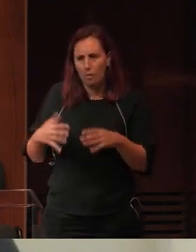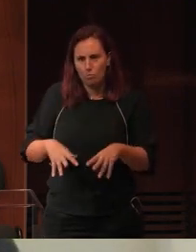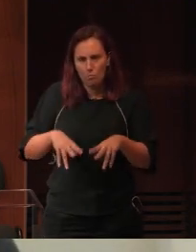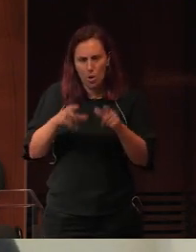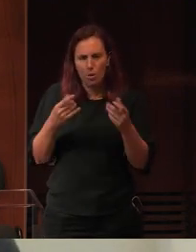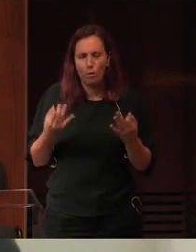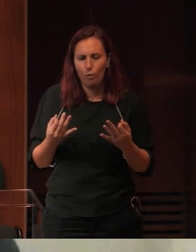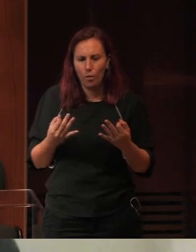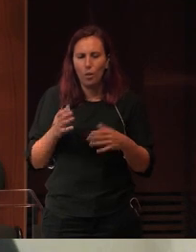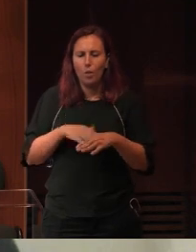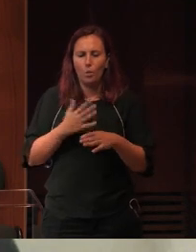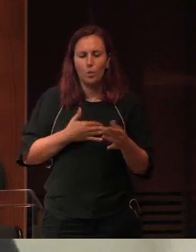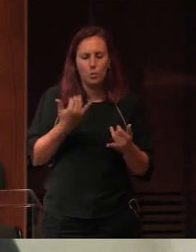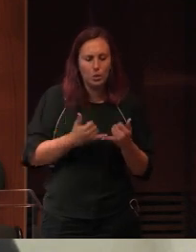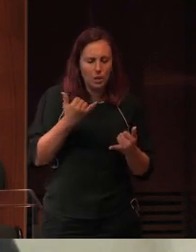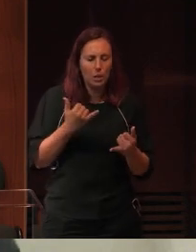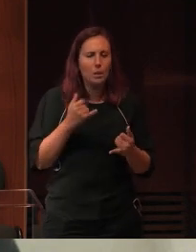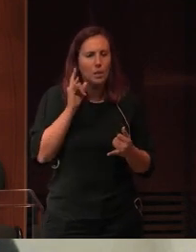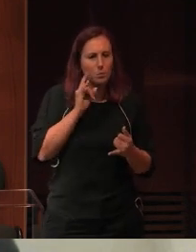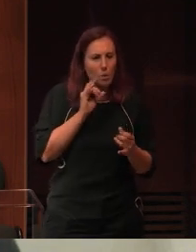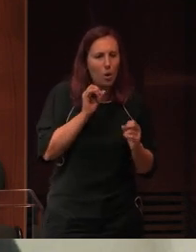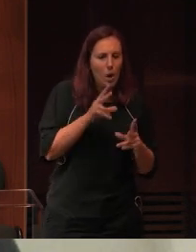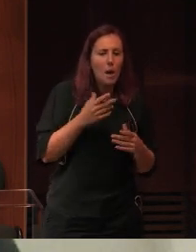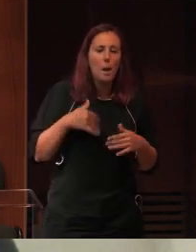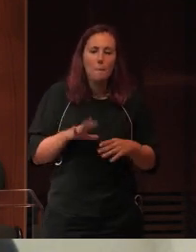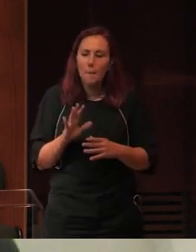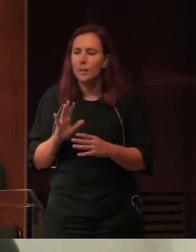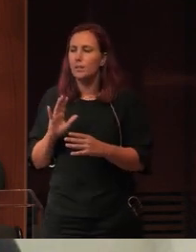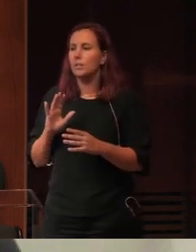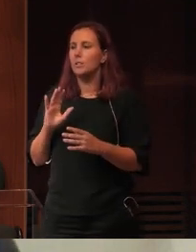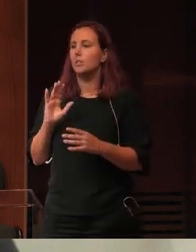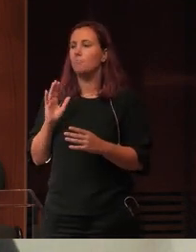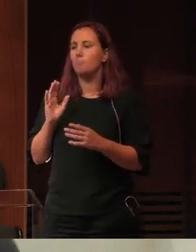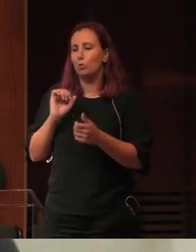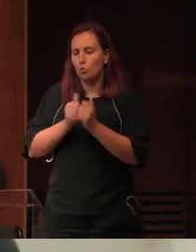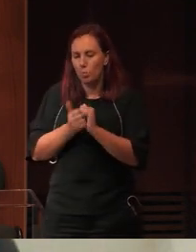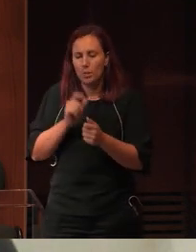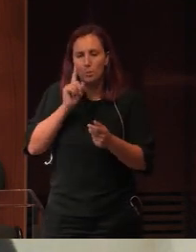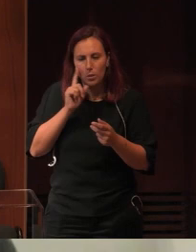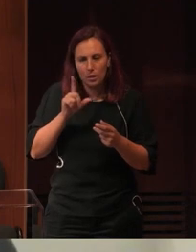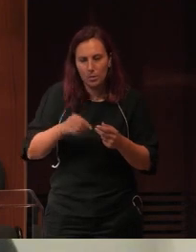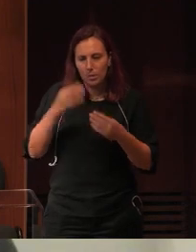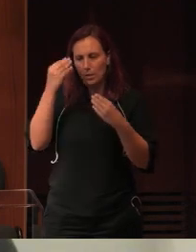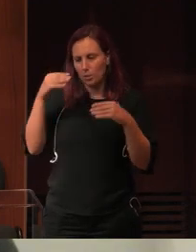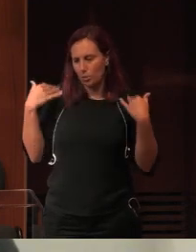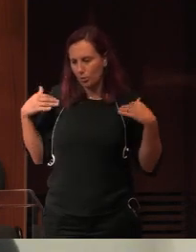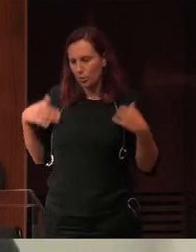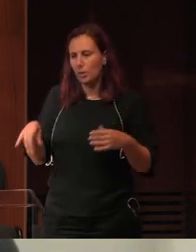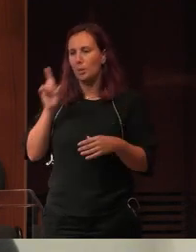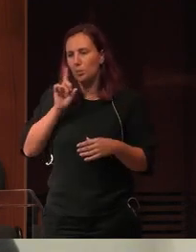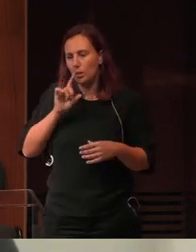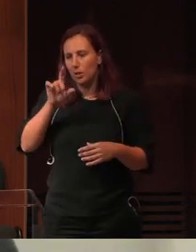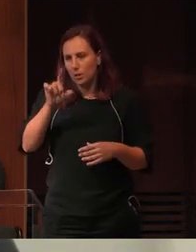em que o digital tem um papel mas as artes têm um papel central, o desporto, a educação física têm um papel